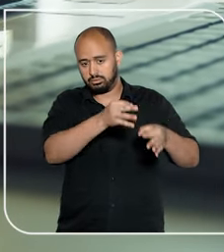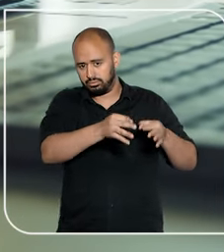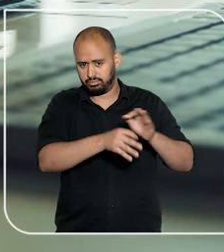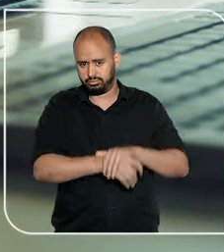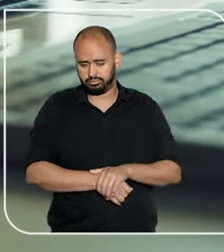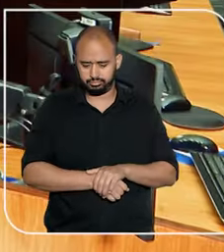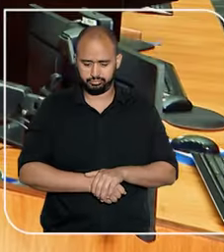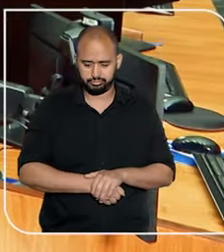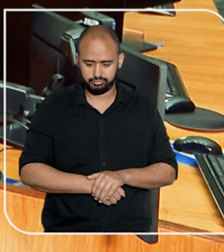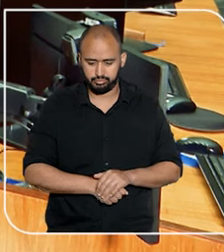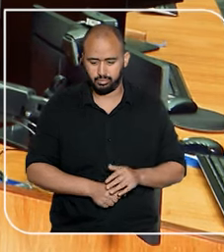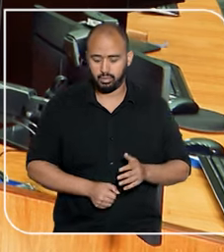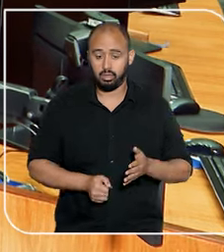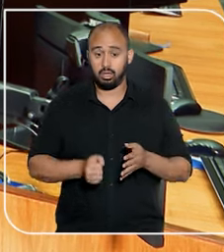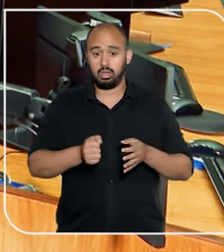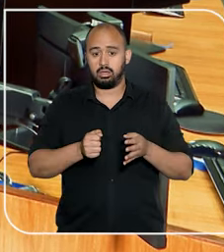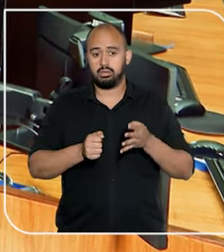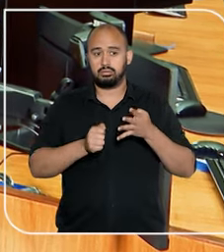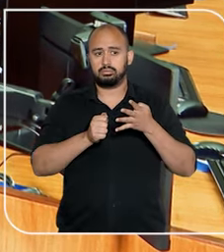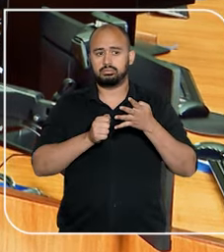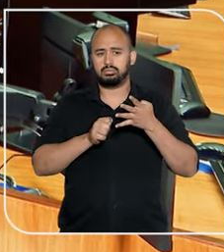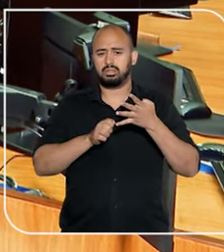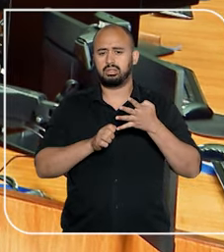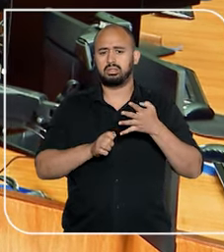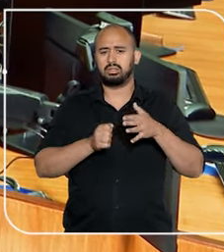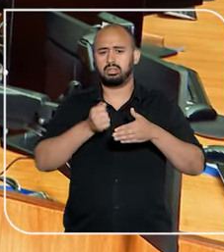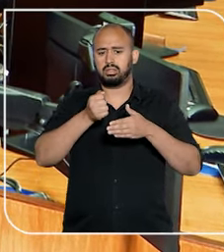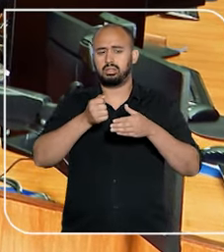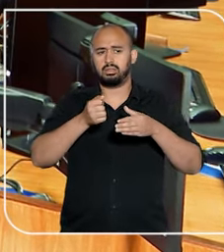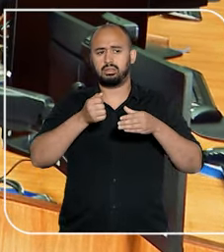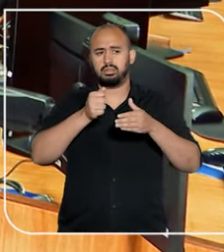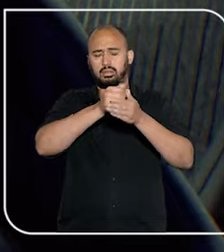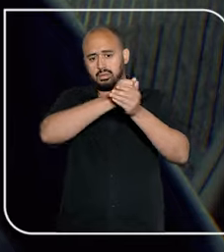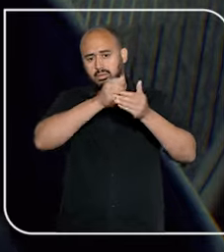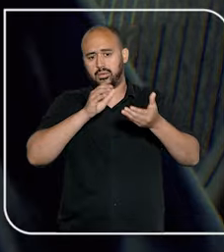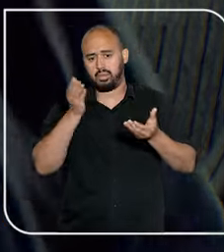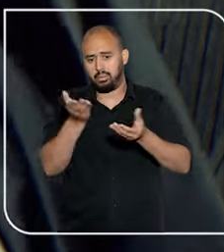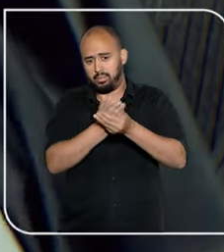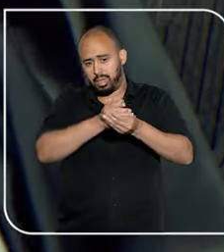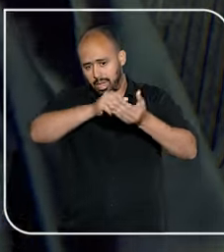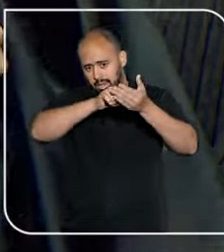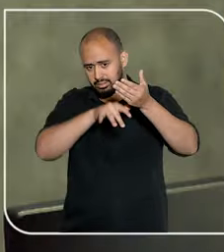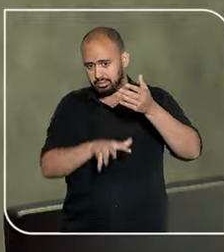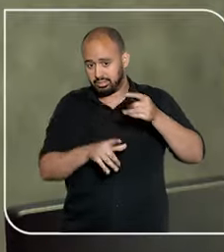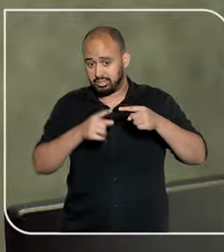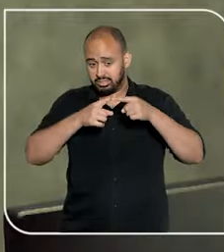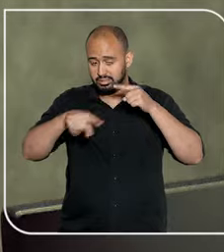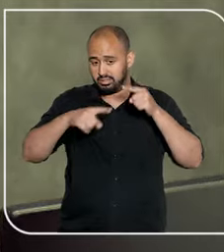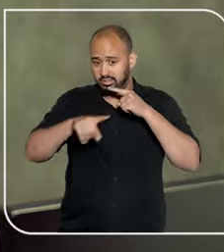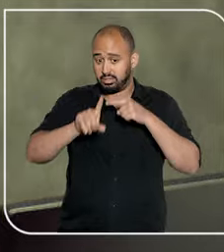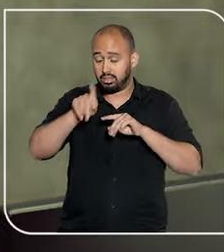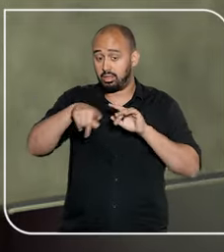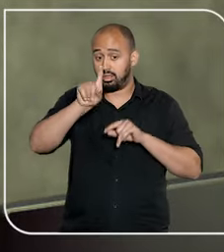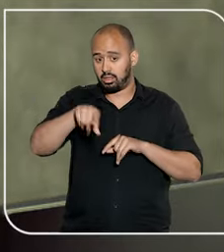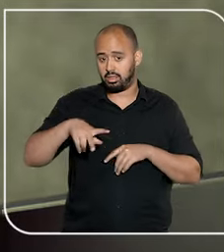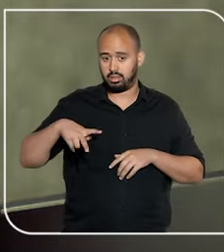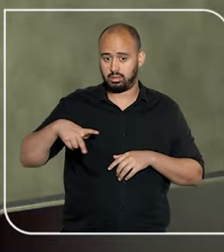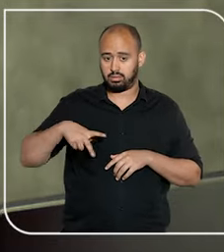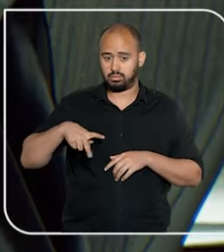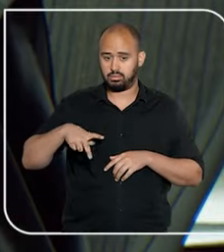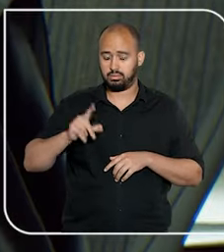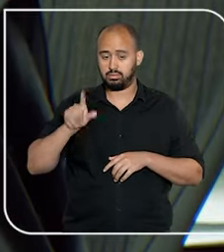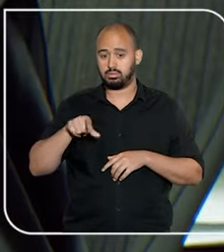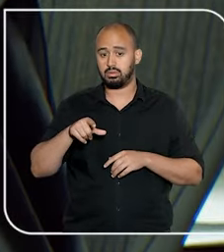justificada. Em embargo de divergência de recurso especial, o ministro Marco Aurélio Belize afirmou que